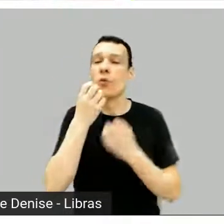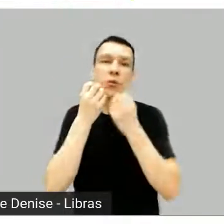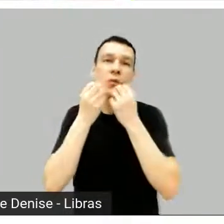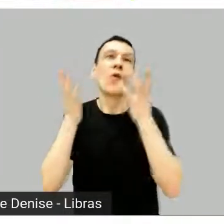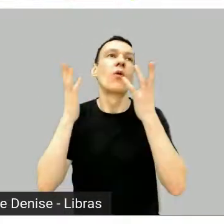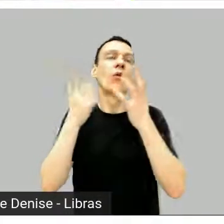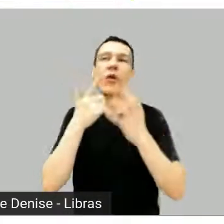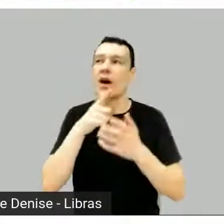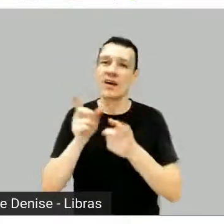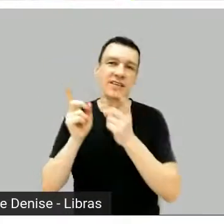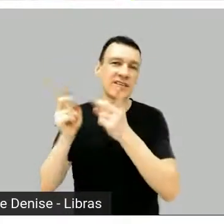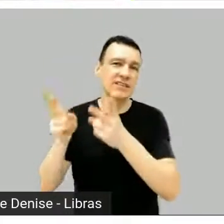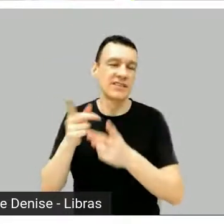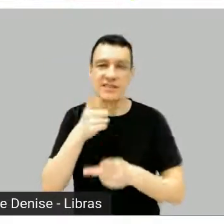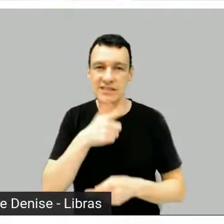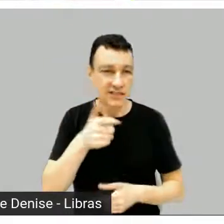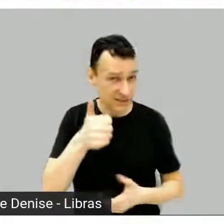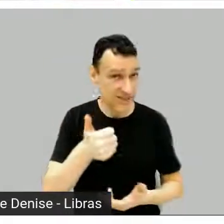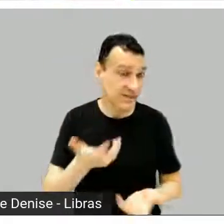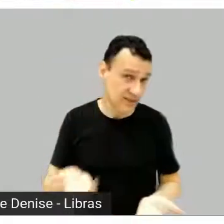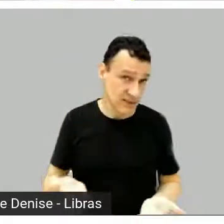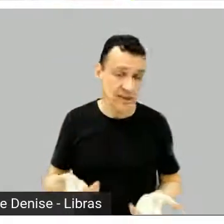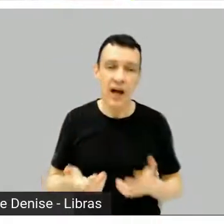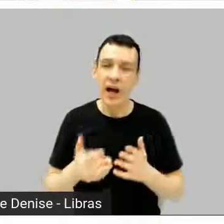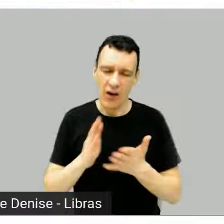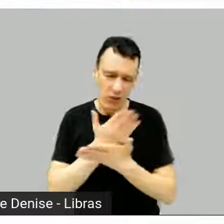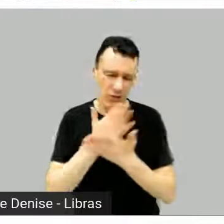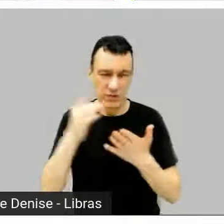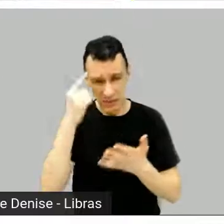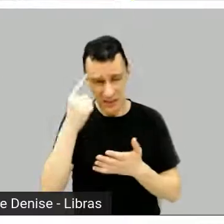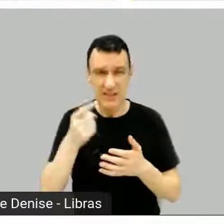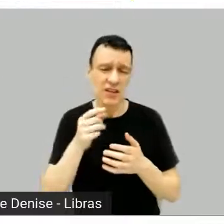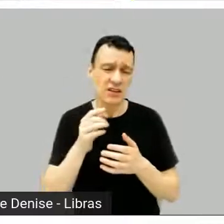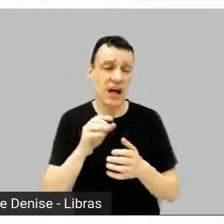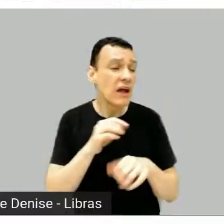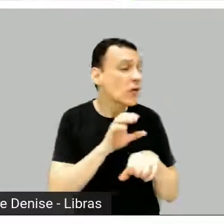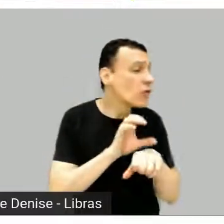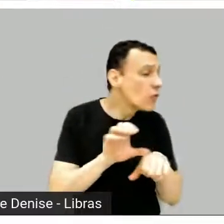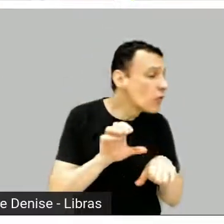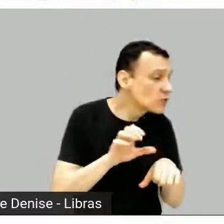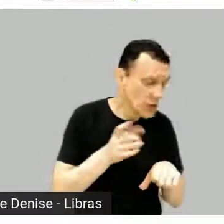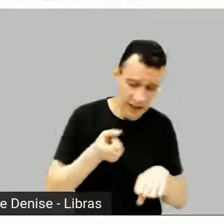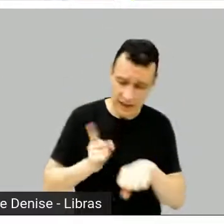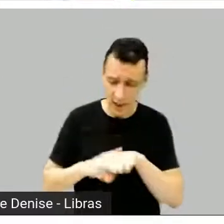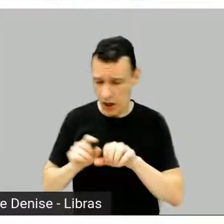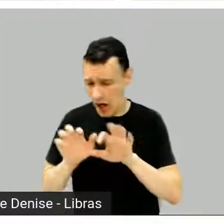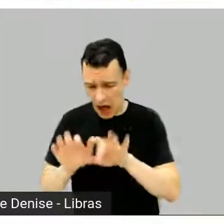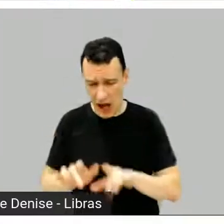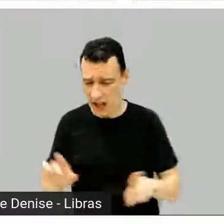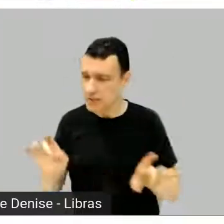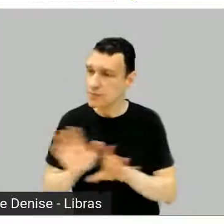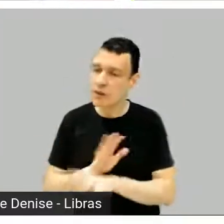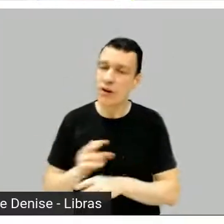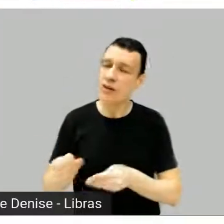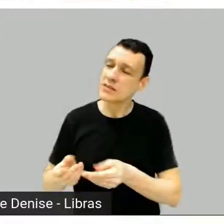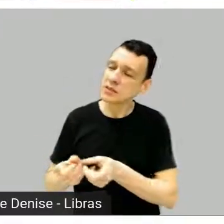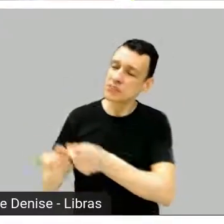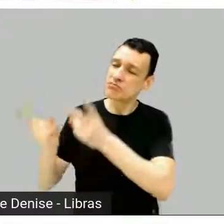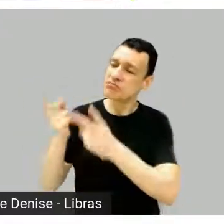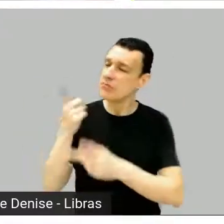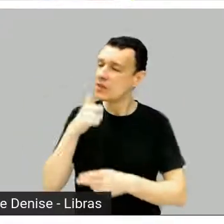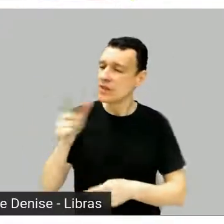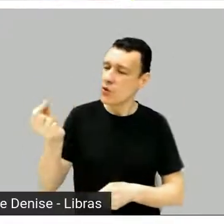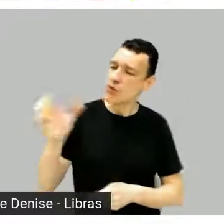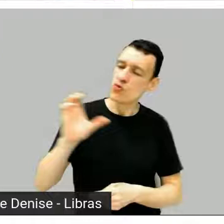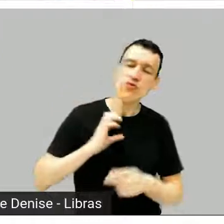e vai vender. Não é assim, né? É, leva um tempo, né? E também é muito de entender como que o mercado funciona,